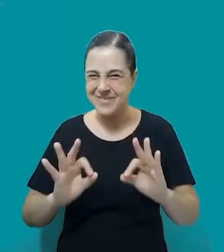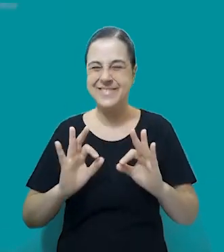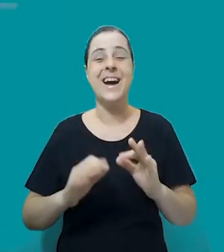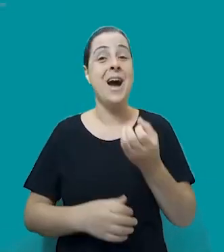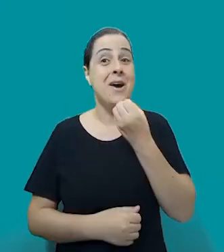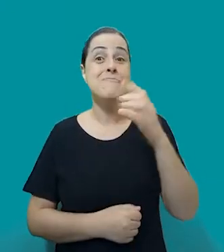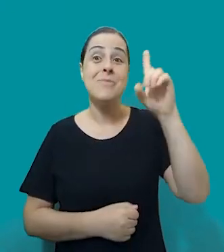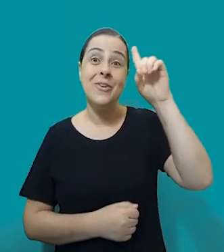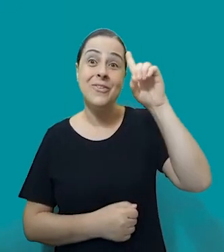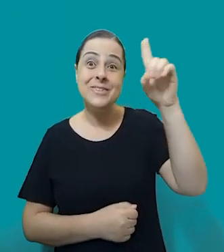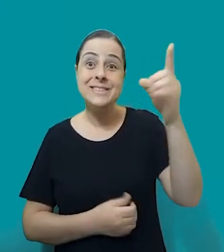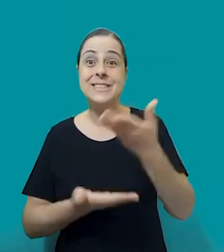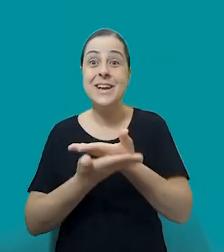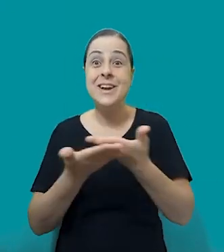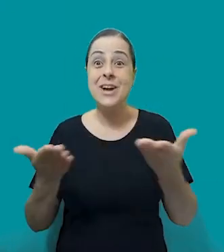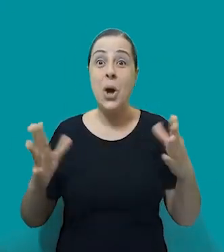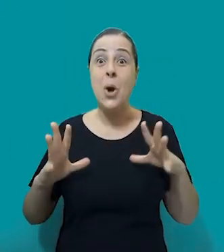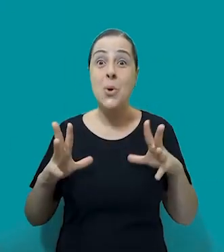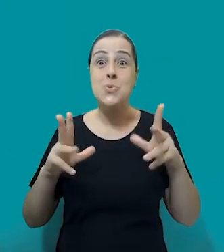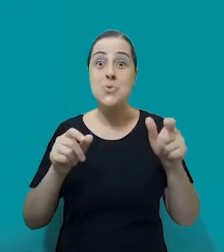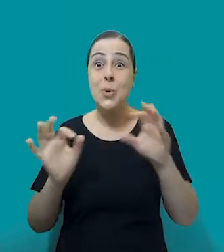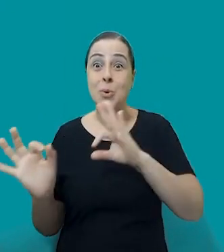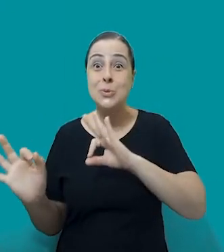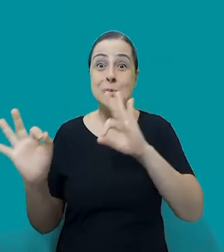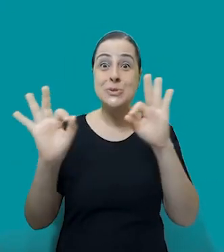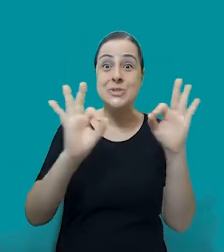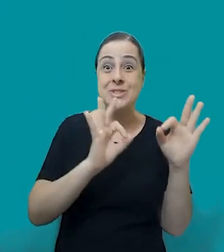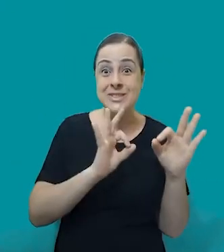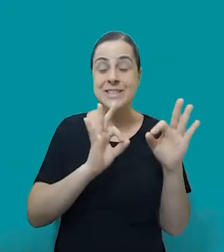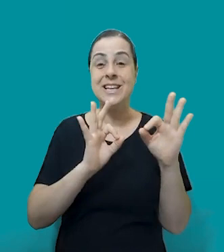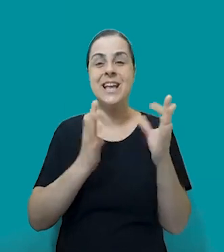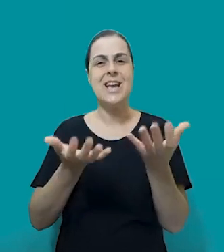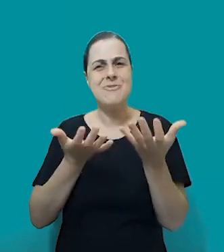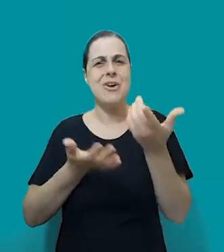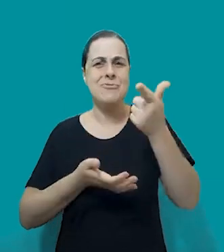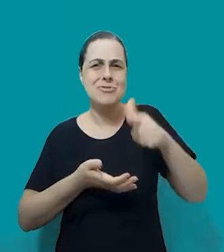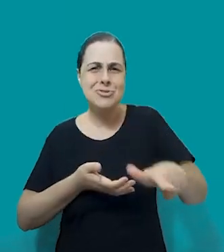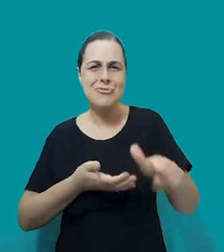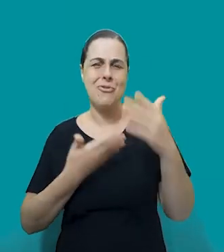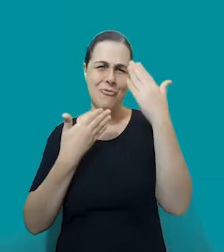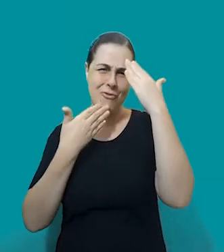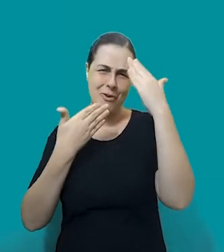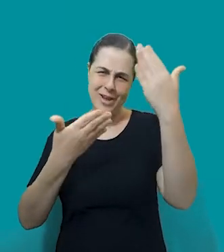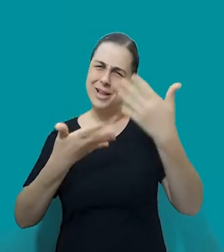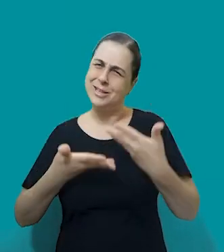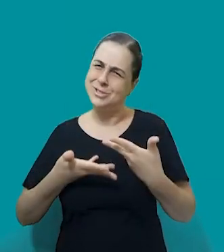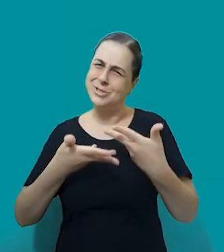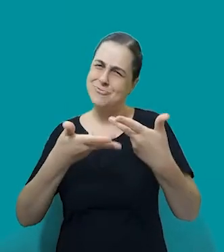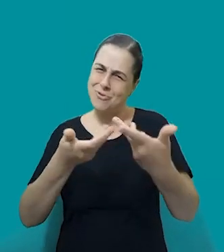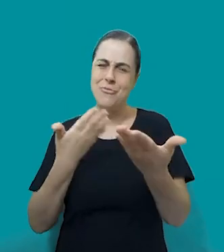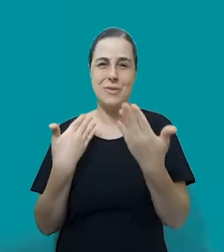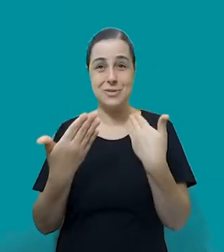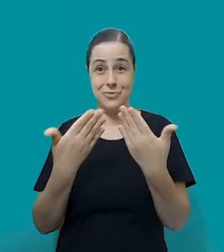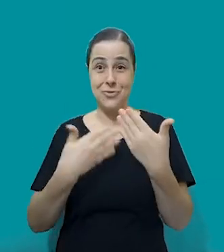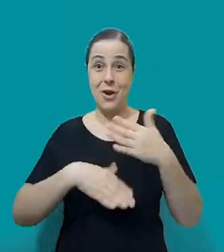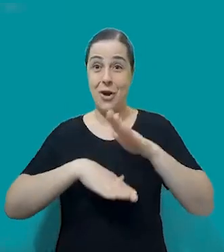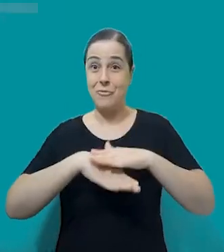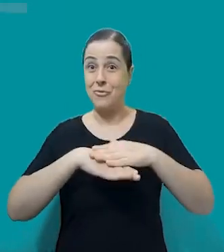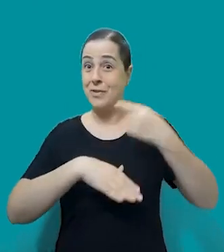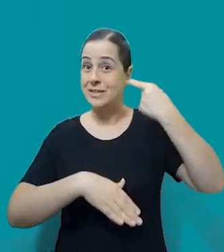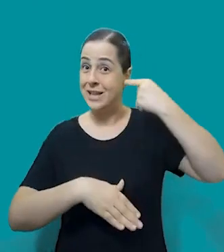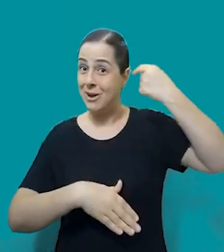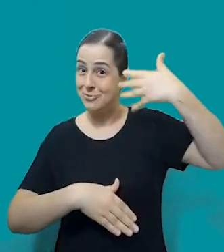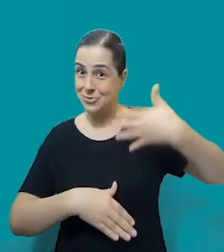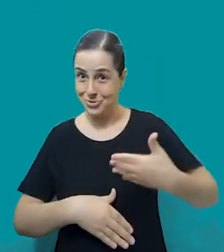Bom, bom dia, né, bom dia a todas as pessoas que estão ouvindo, eu queria de novo agradecer o convite para falar com vocês, eu vou me autodescrever